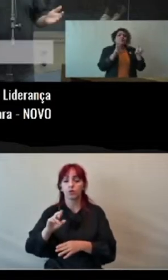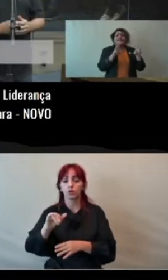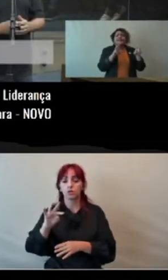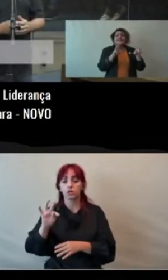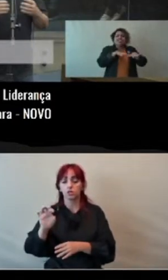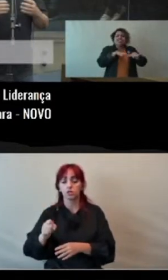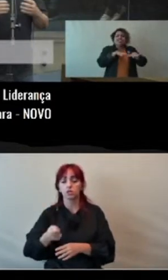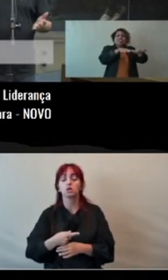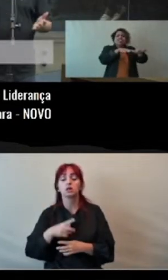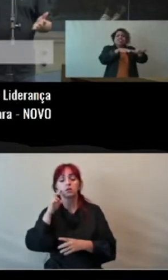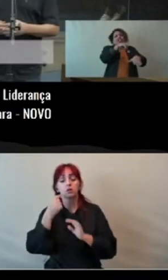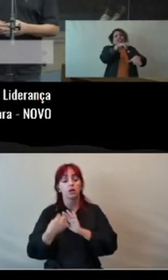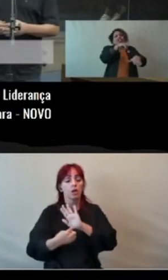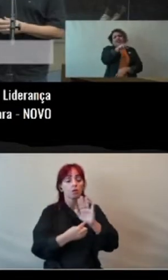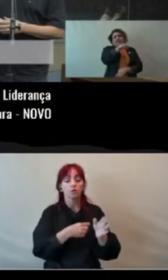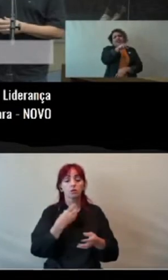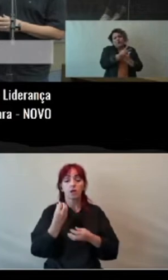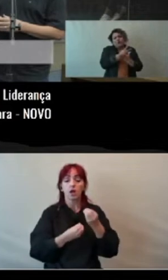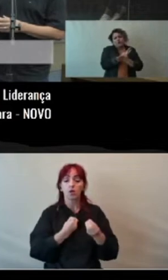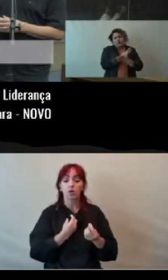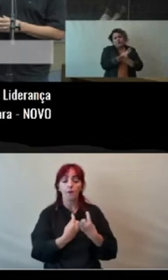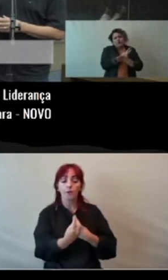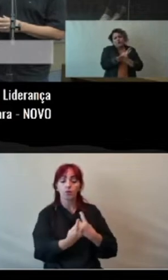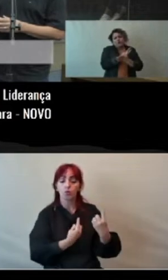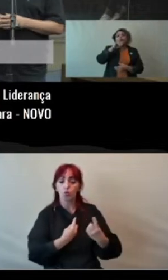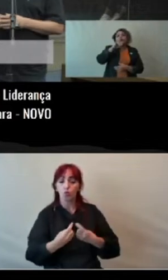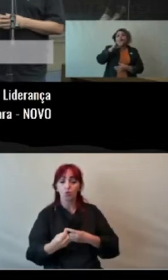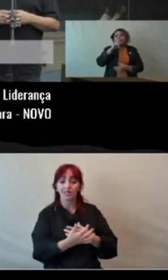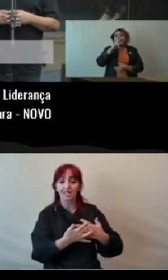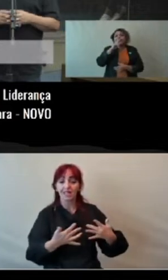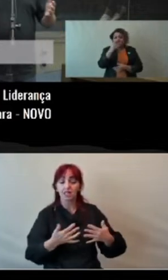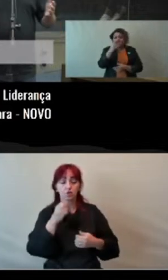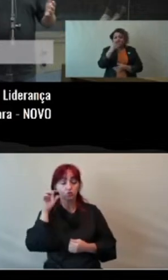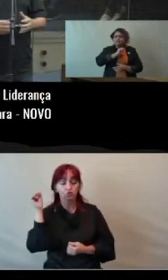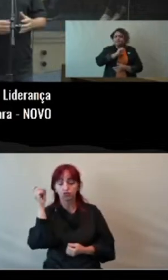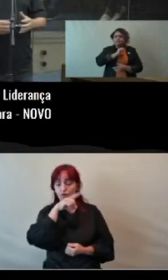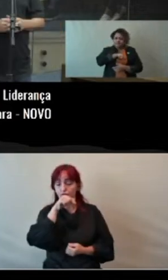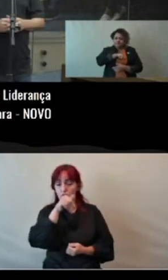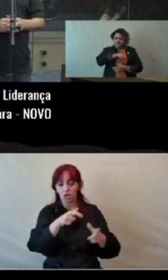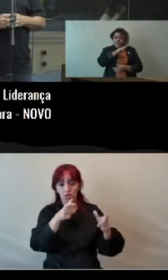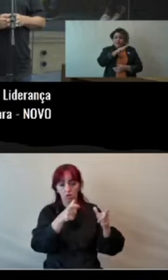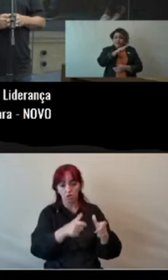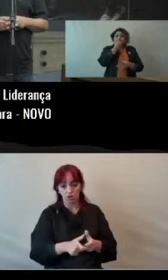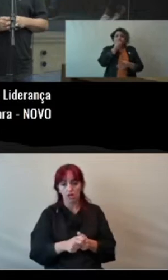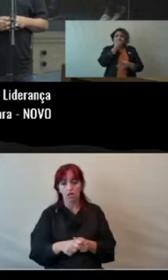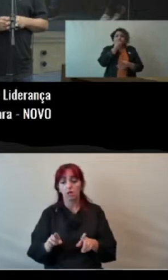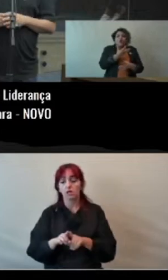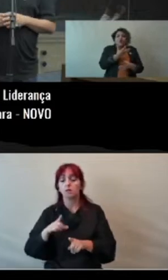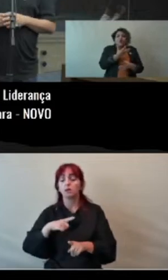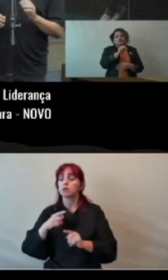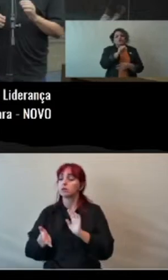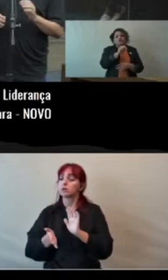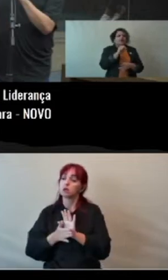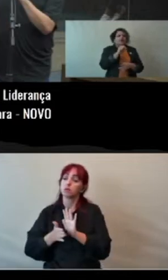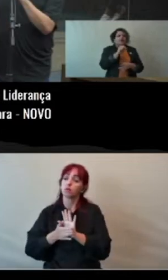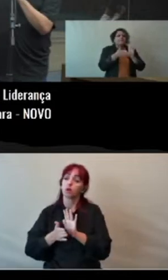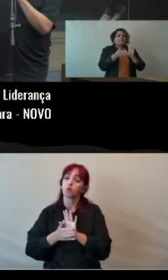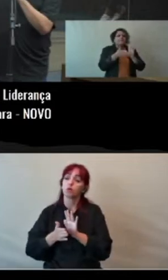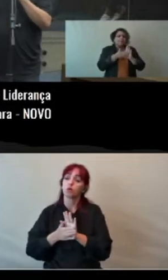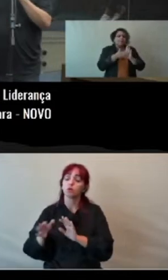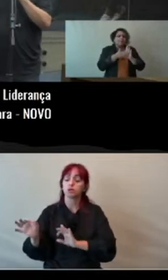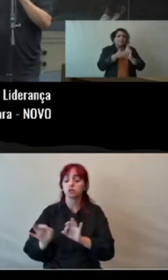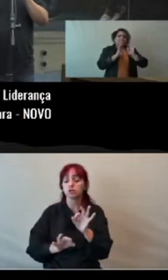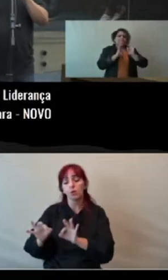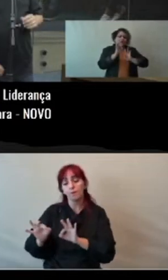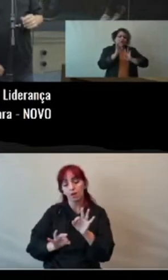-BH, senhora das bondades, propôs um plano de alteração viária para o bairro inaudita altera